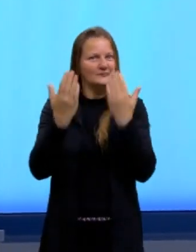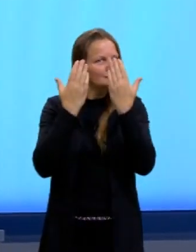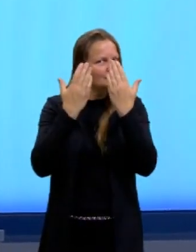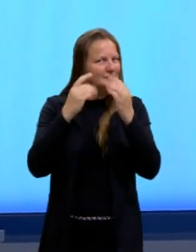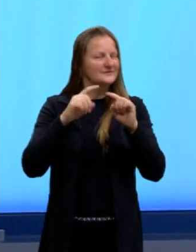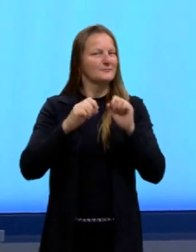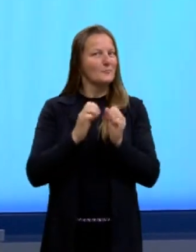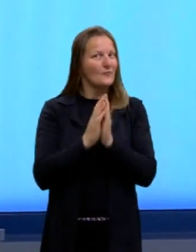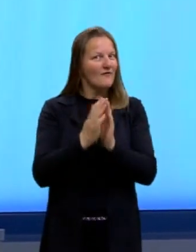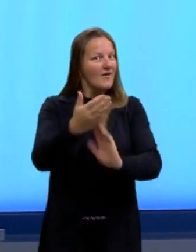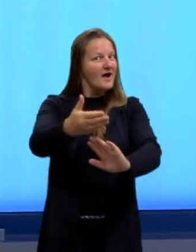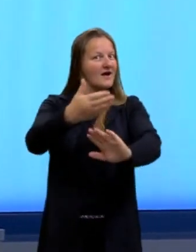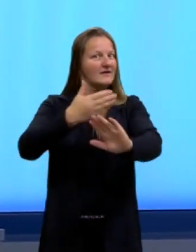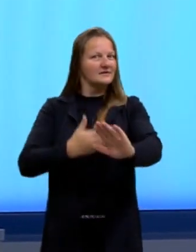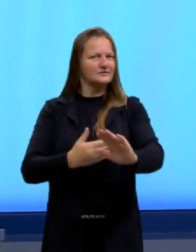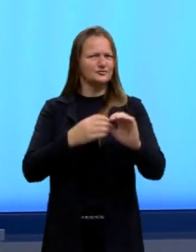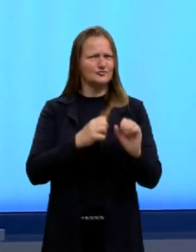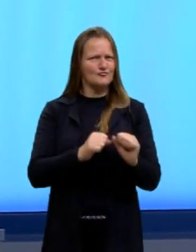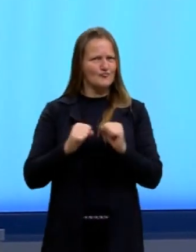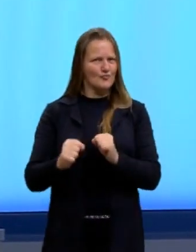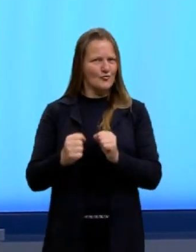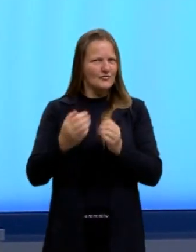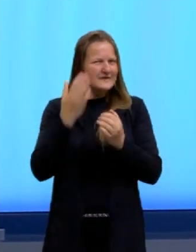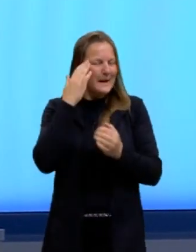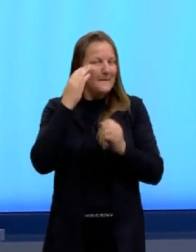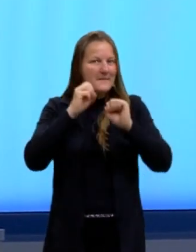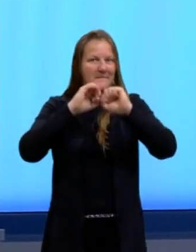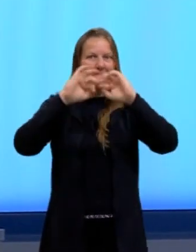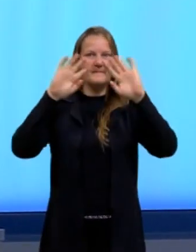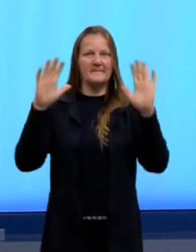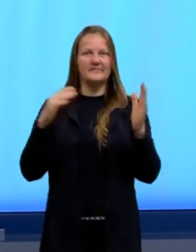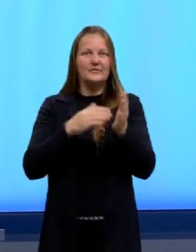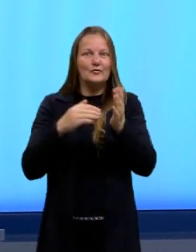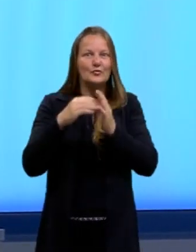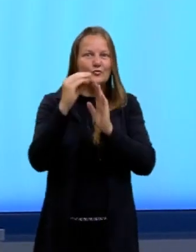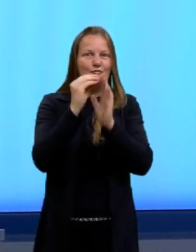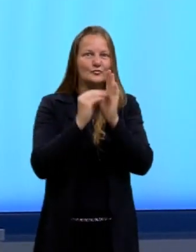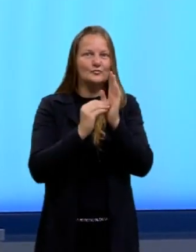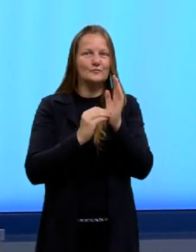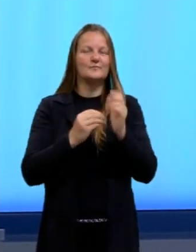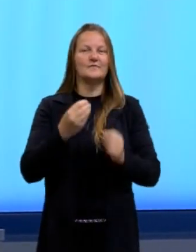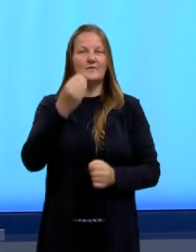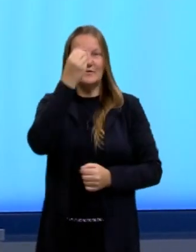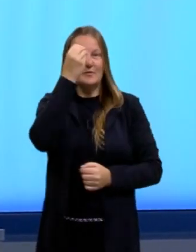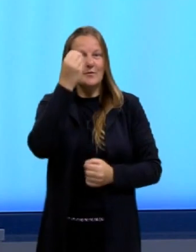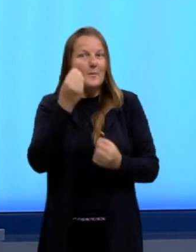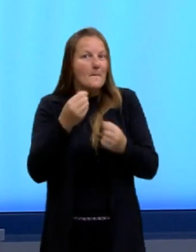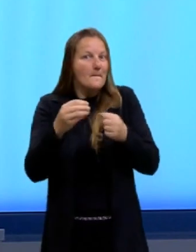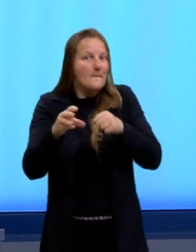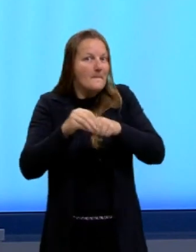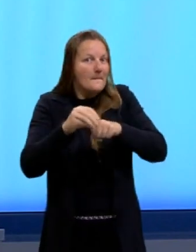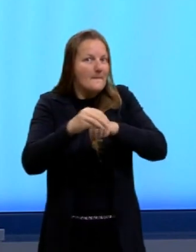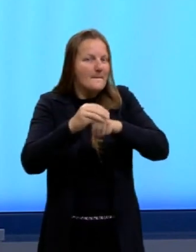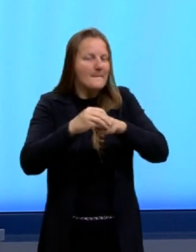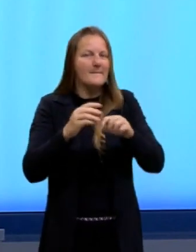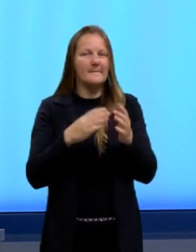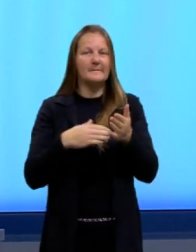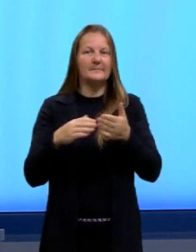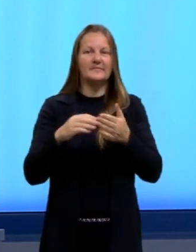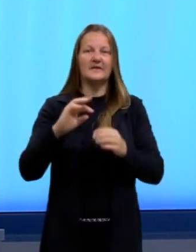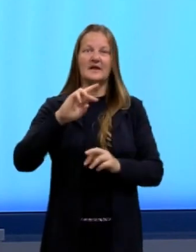Vai empoderado da melhor maneira possível do nosso conhecimento para poder sanar resolver as